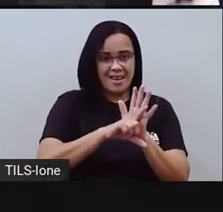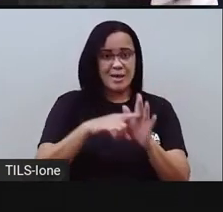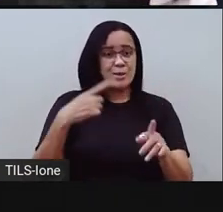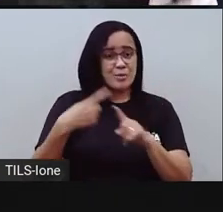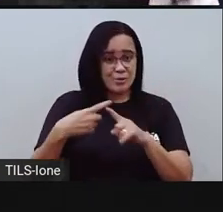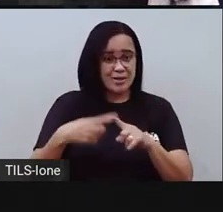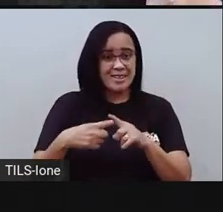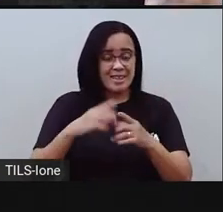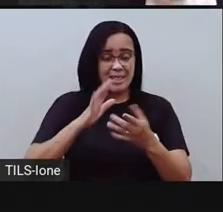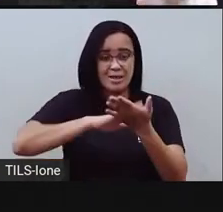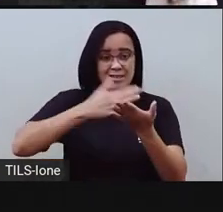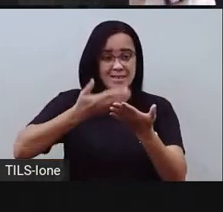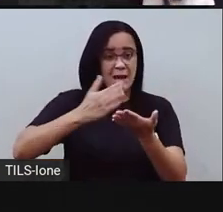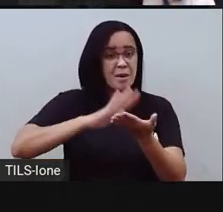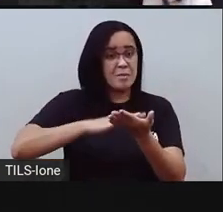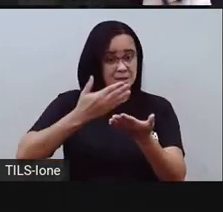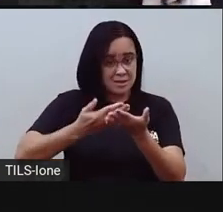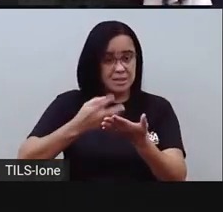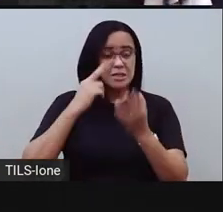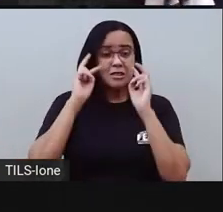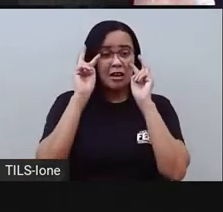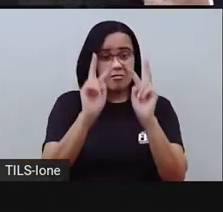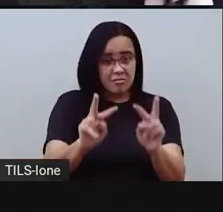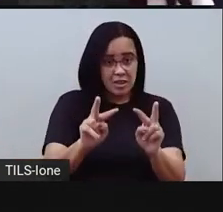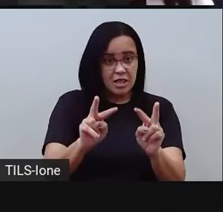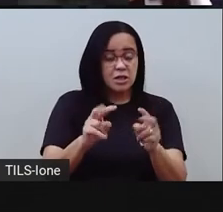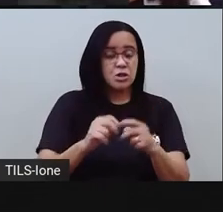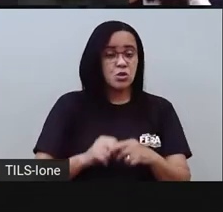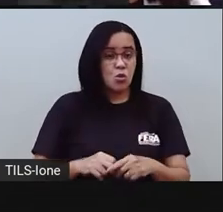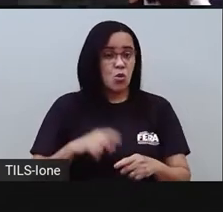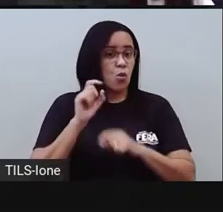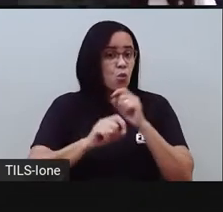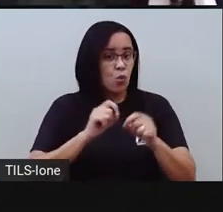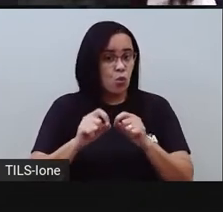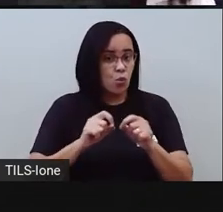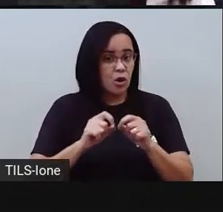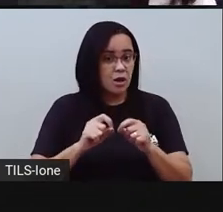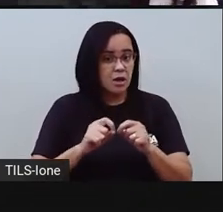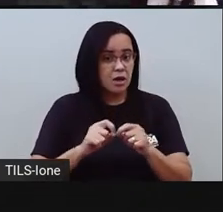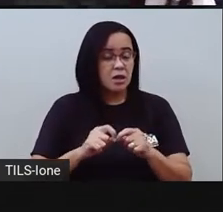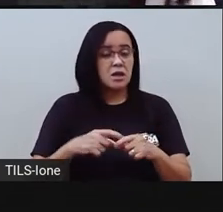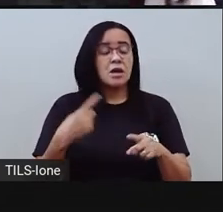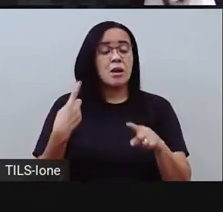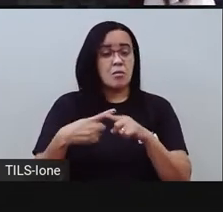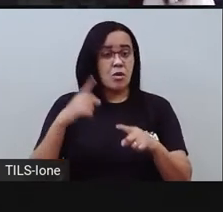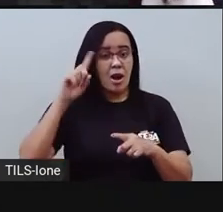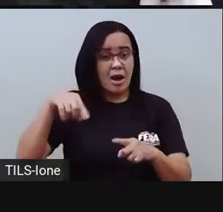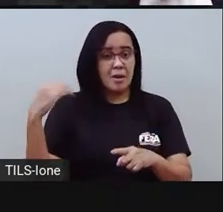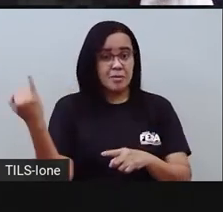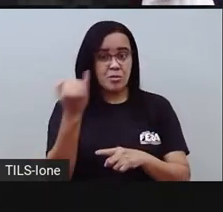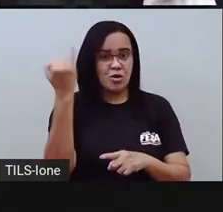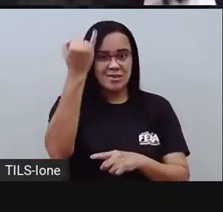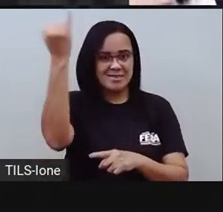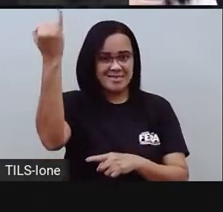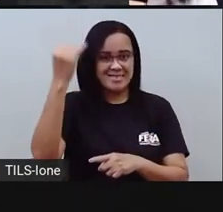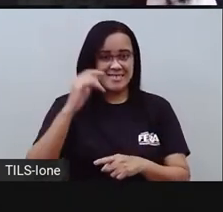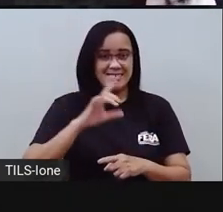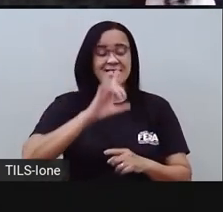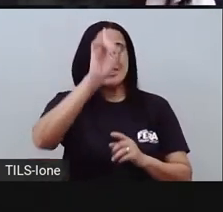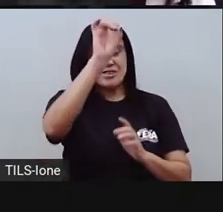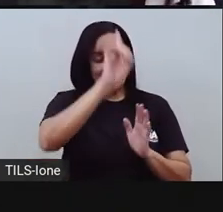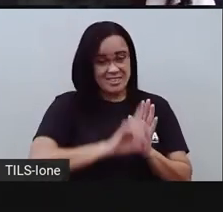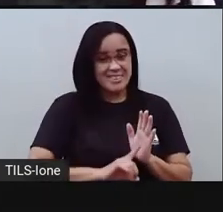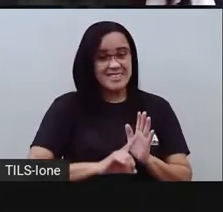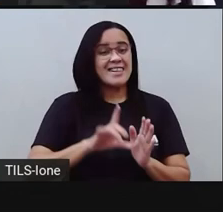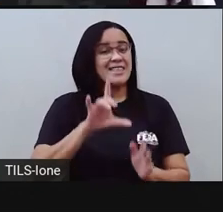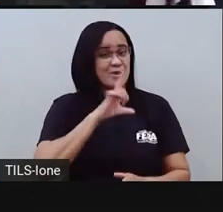aqui, estão vendo, né? A interpretação do que eu estou falando, a tradução do que eu estou falando. Então, é importante a gente garantir esses direitos. E quando eles